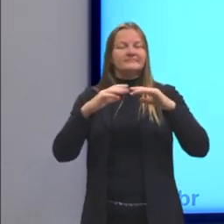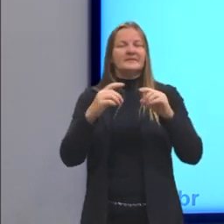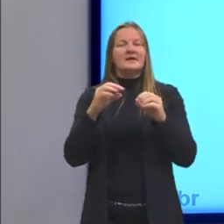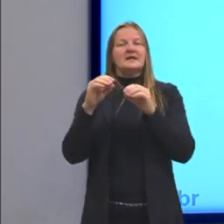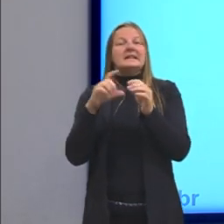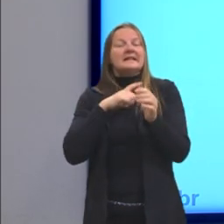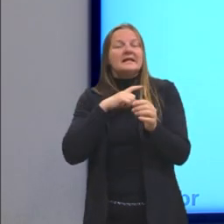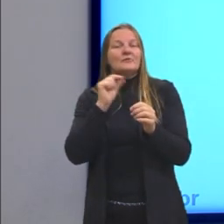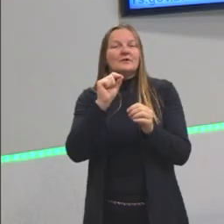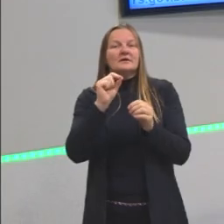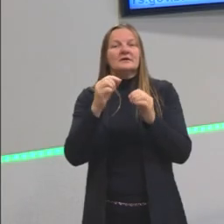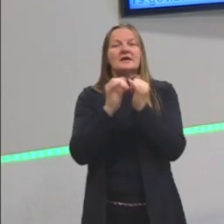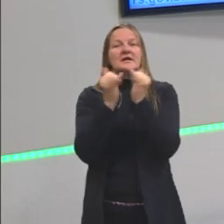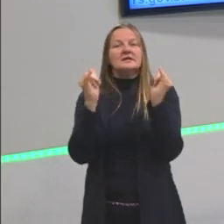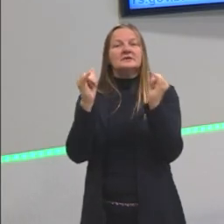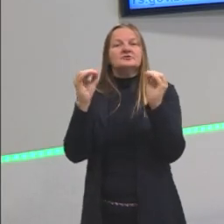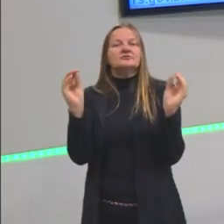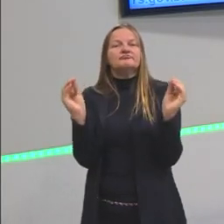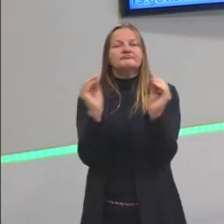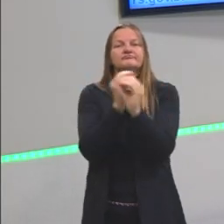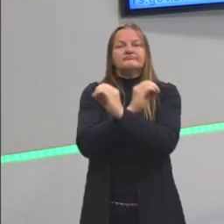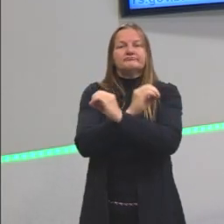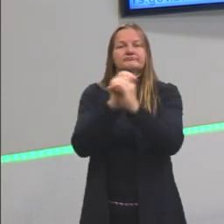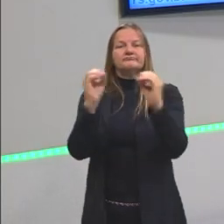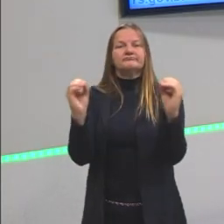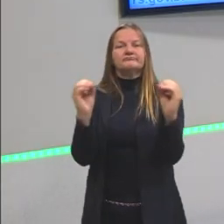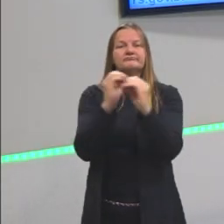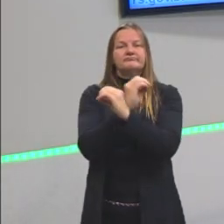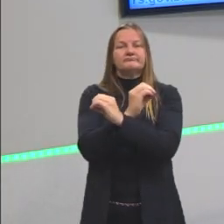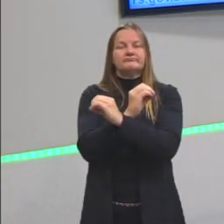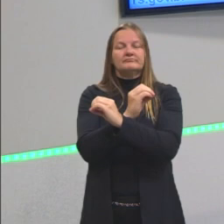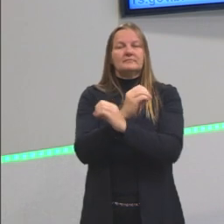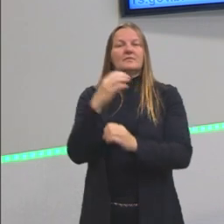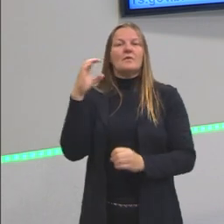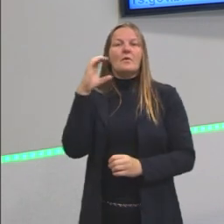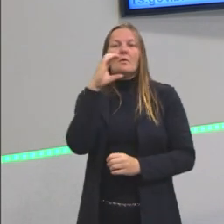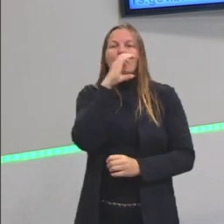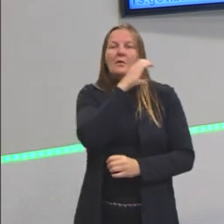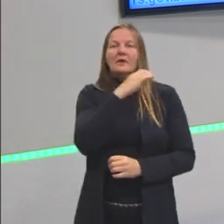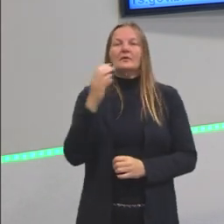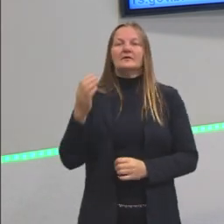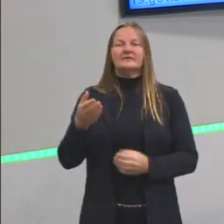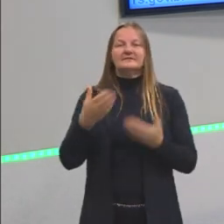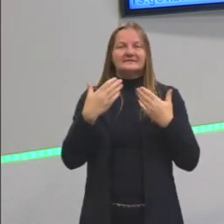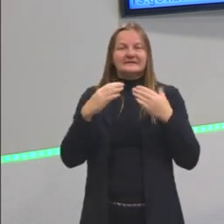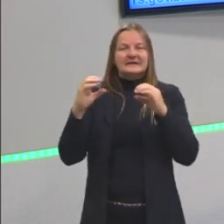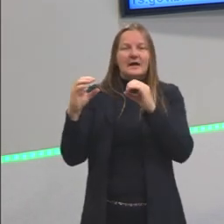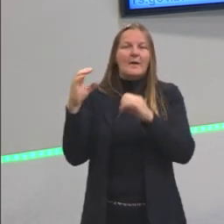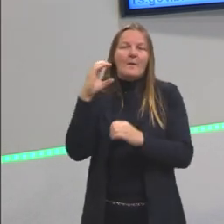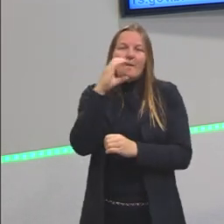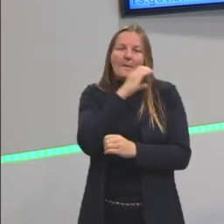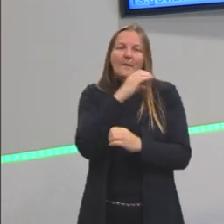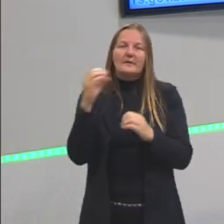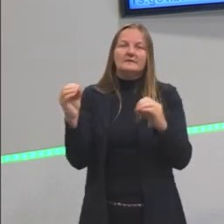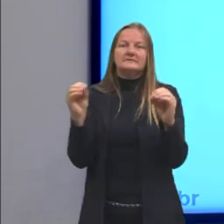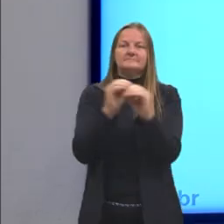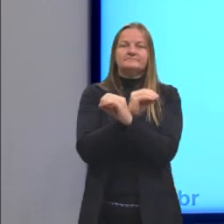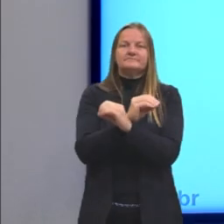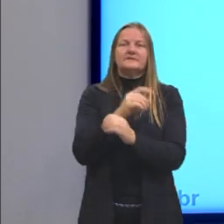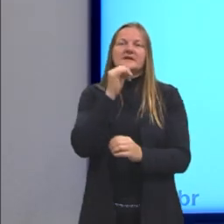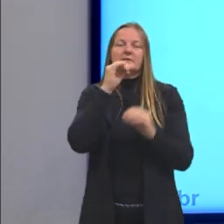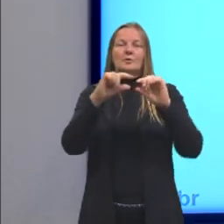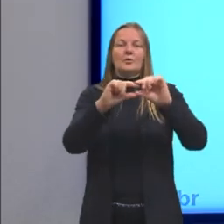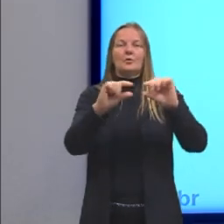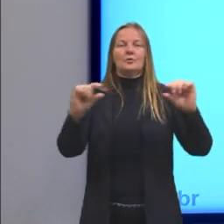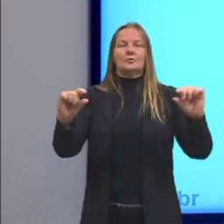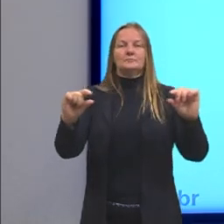transferência de energia térmica, que é justamente o calor. Então, aqui a gente tem um exemplo, pessoal, de uma barra.